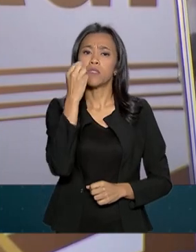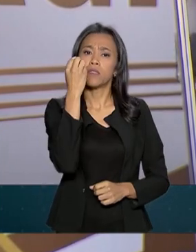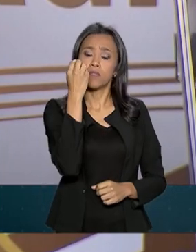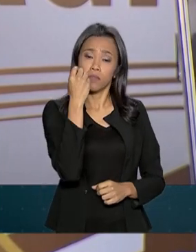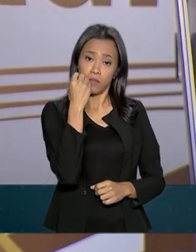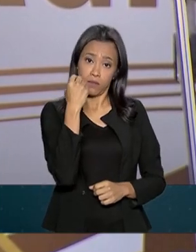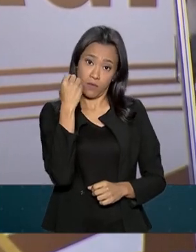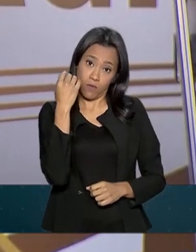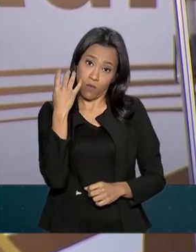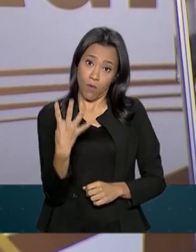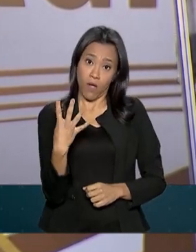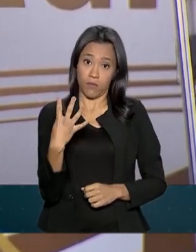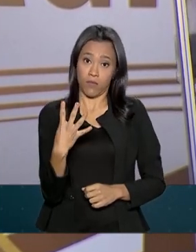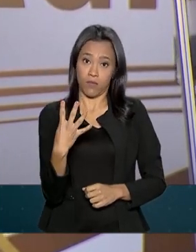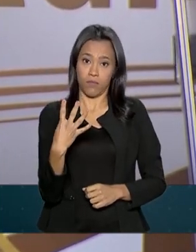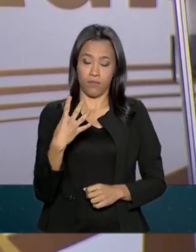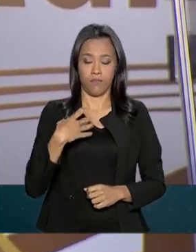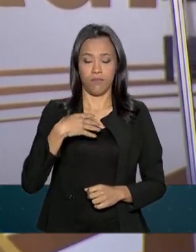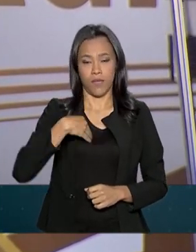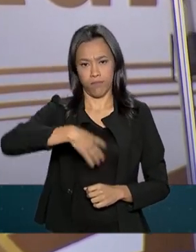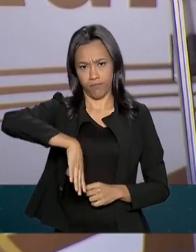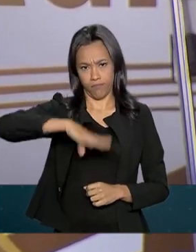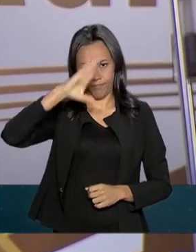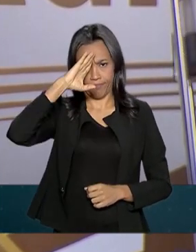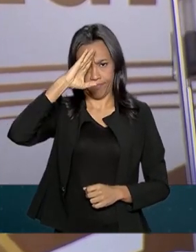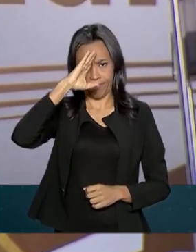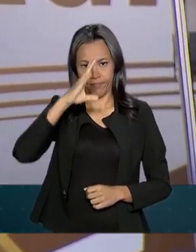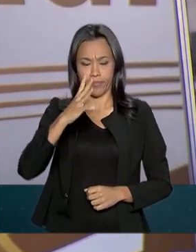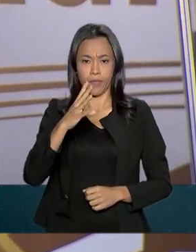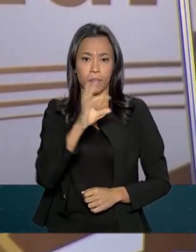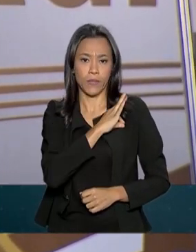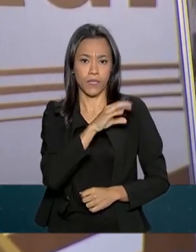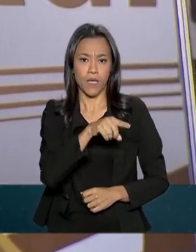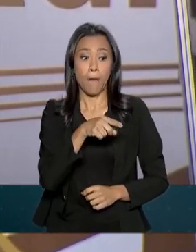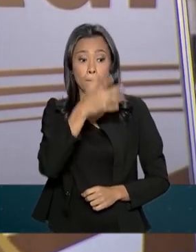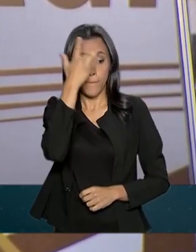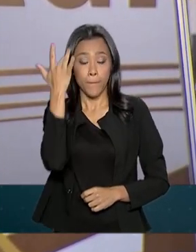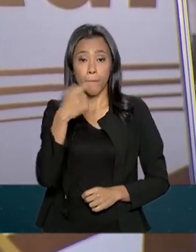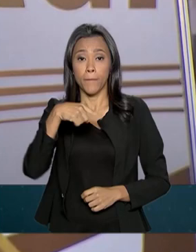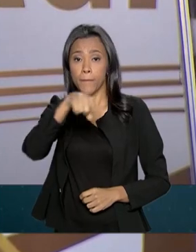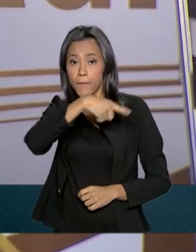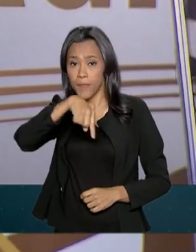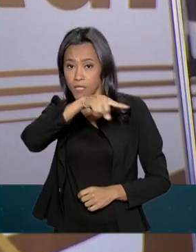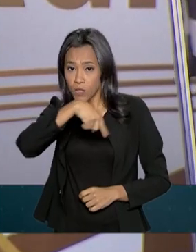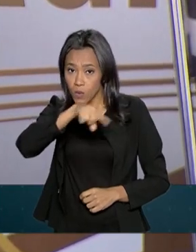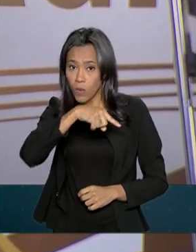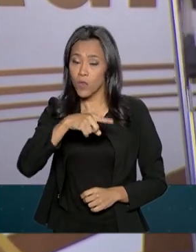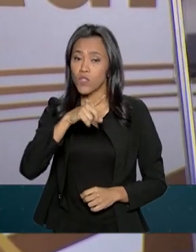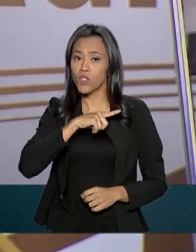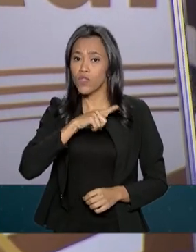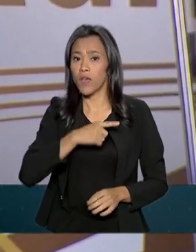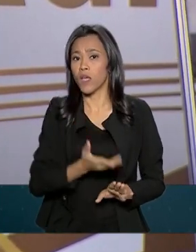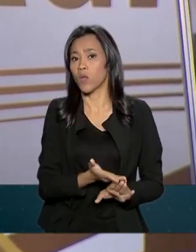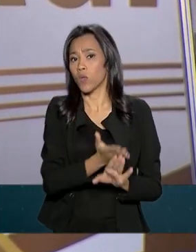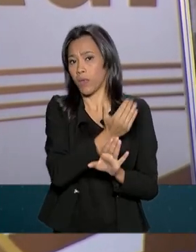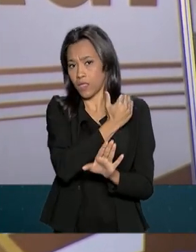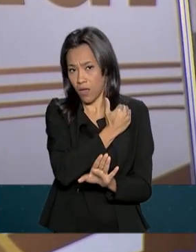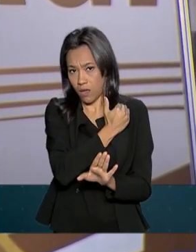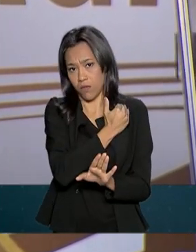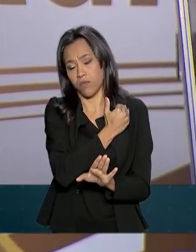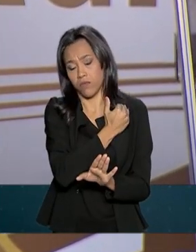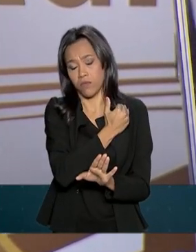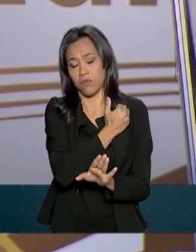Polícia Militar, eu vibrei. Porque eram pessoas que tiveram um passado junto ao Batalhão Florestal ou